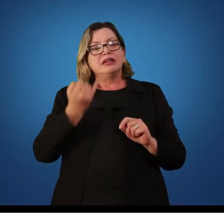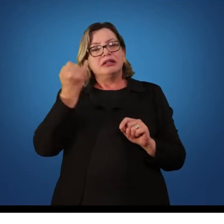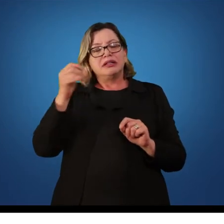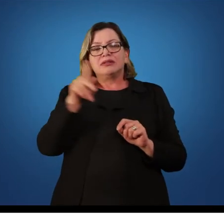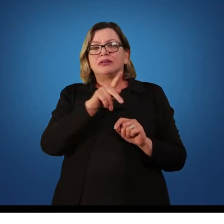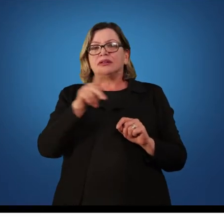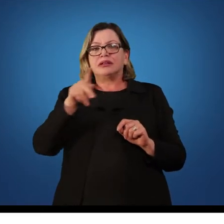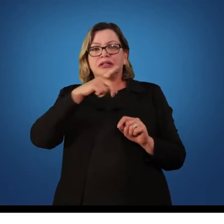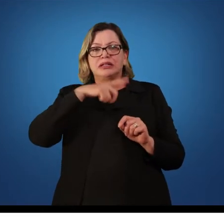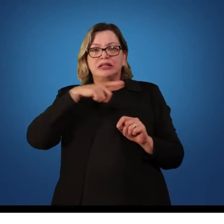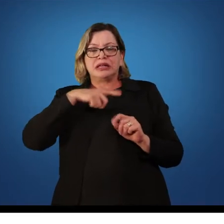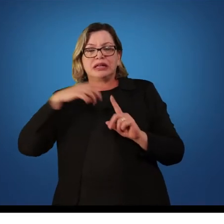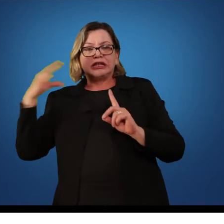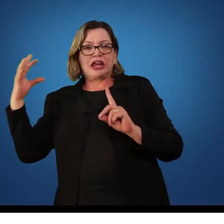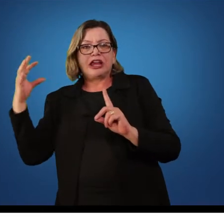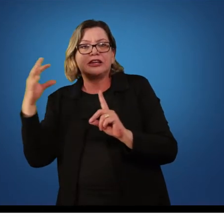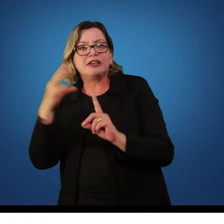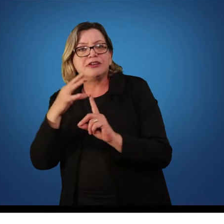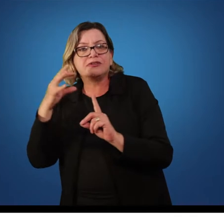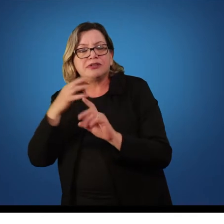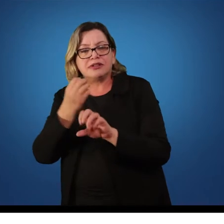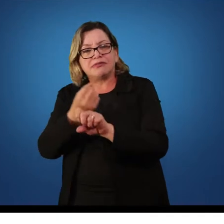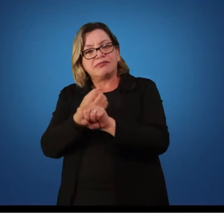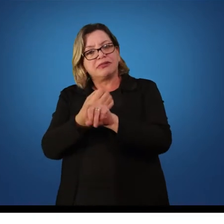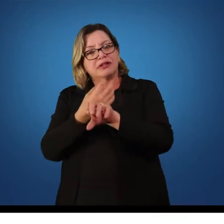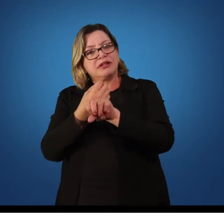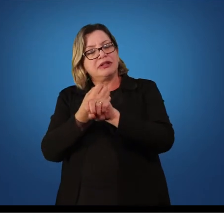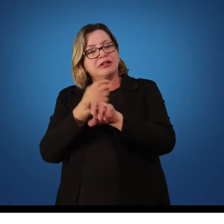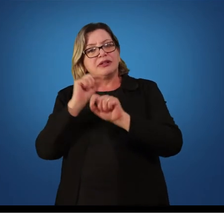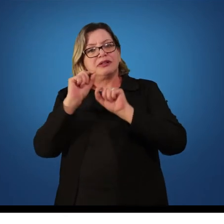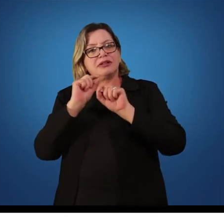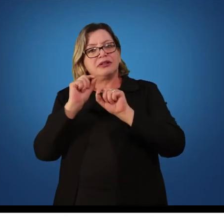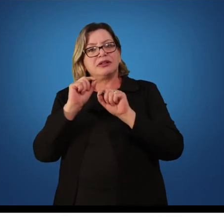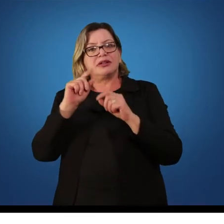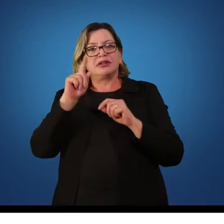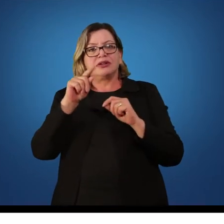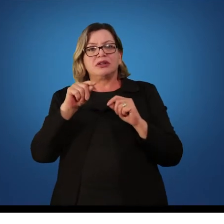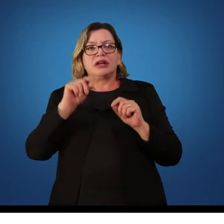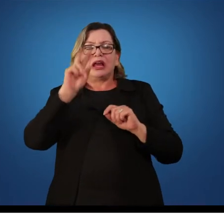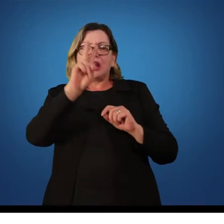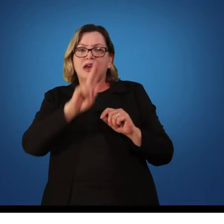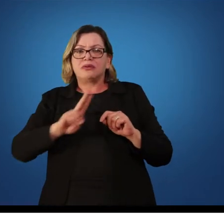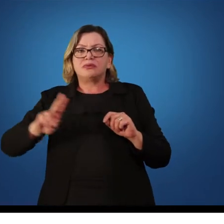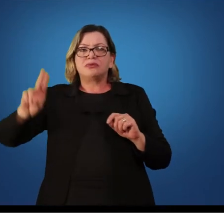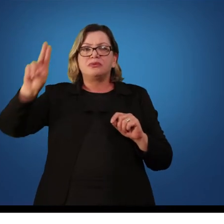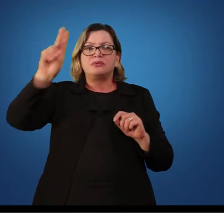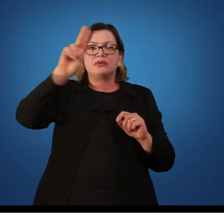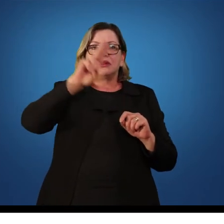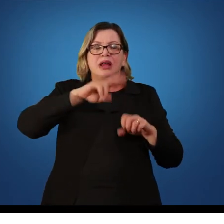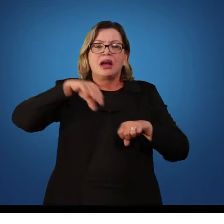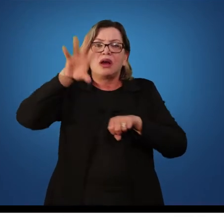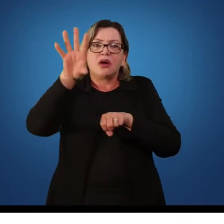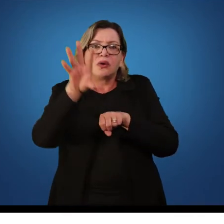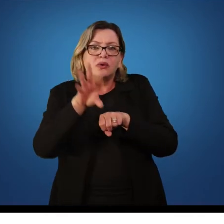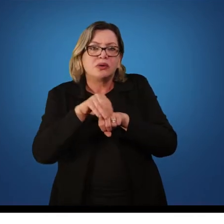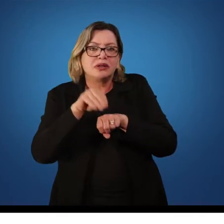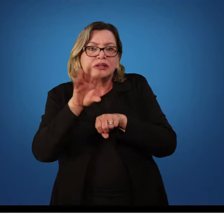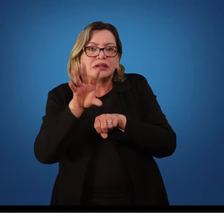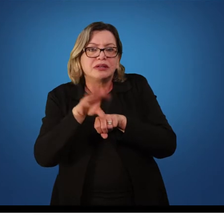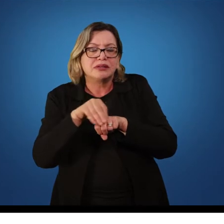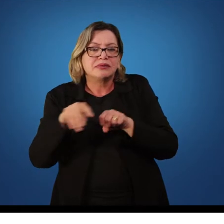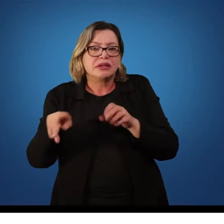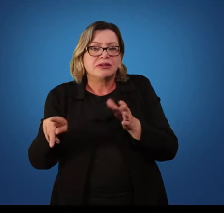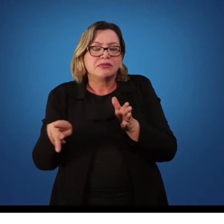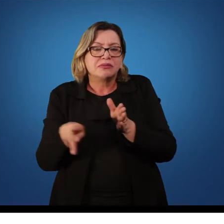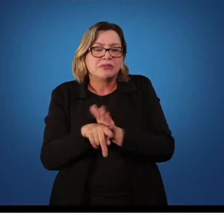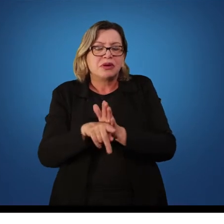possuem de influenciar o processo de aprendizagem e habilidades é utilizar os conhecimentos sobre